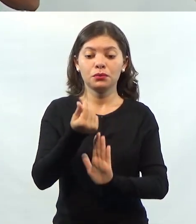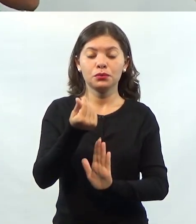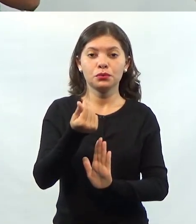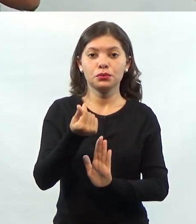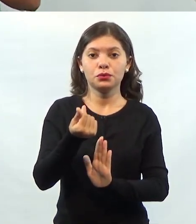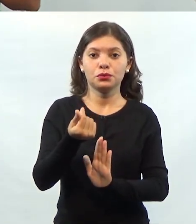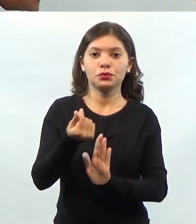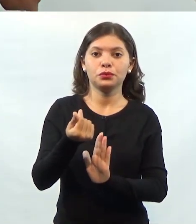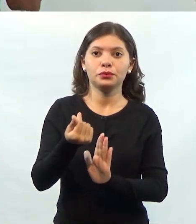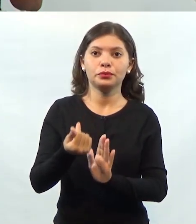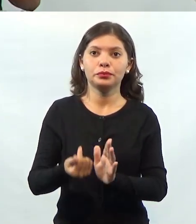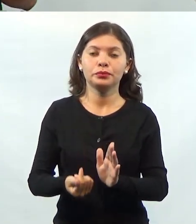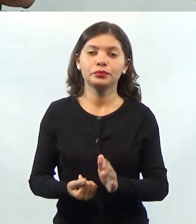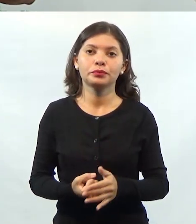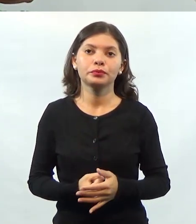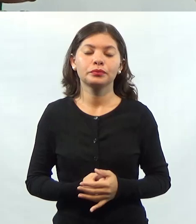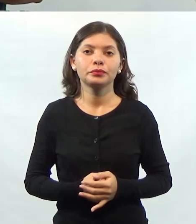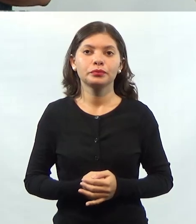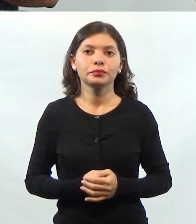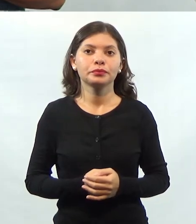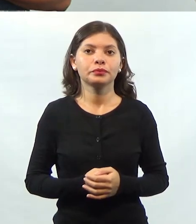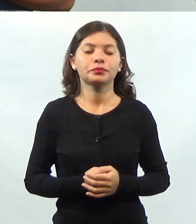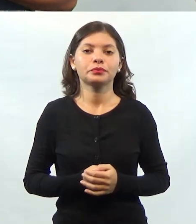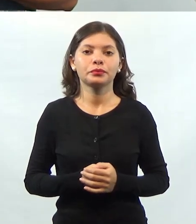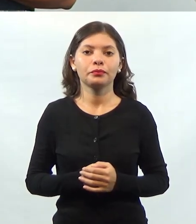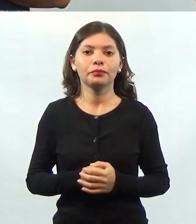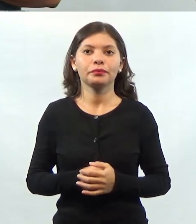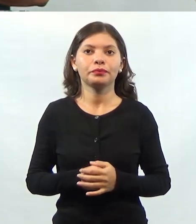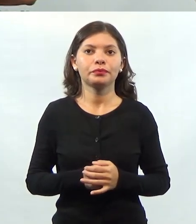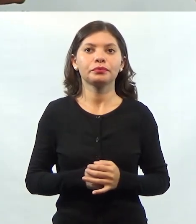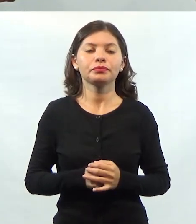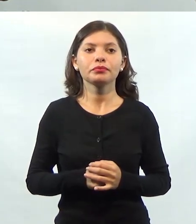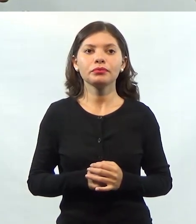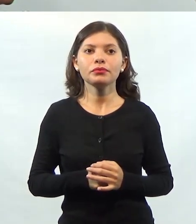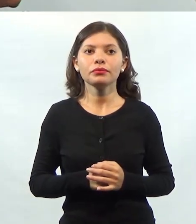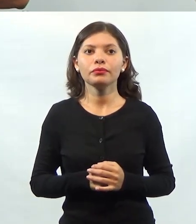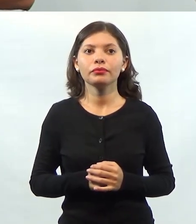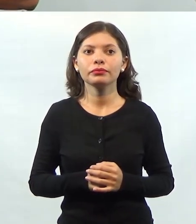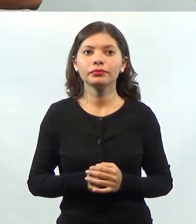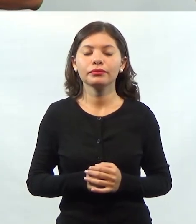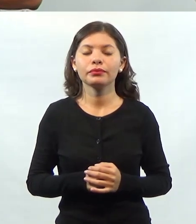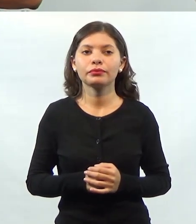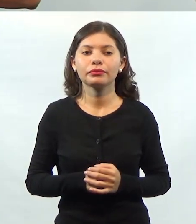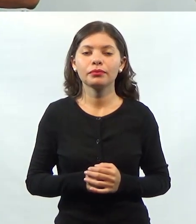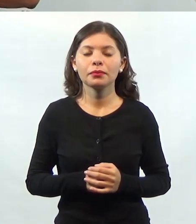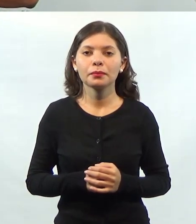custo não relacionado diretamente ao nível de produção. Certo?